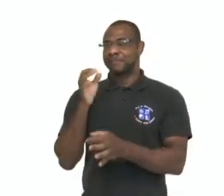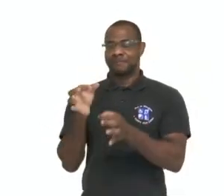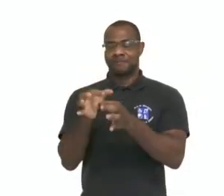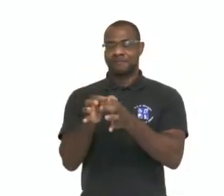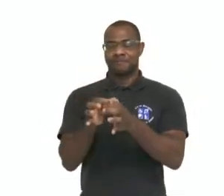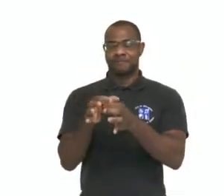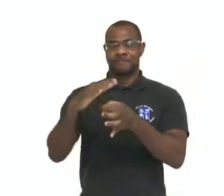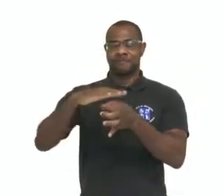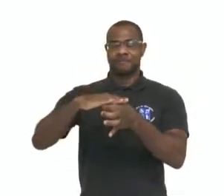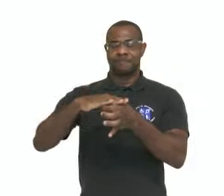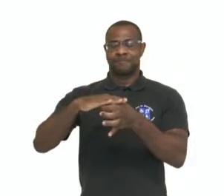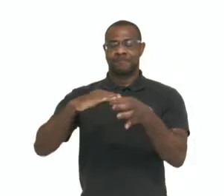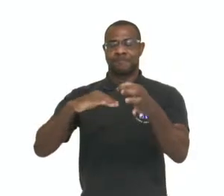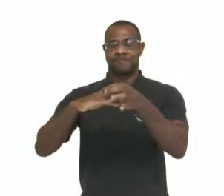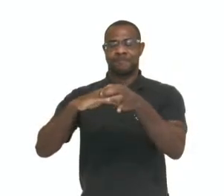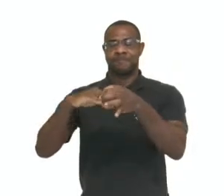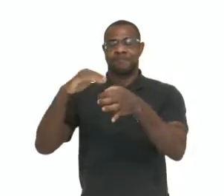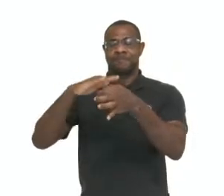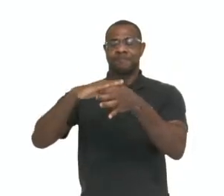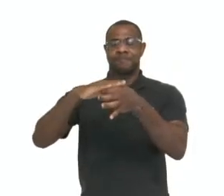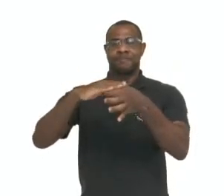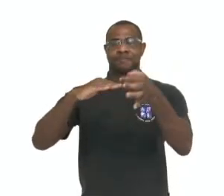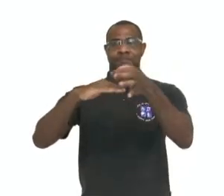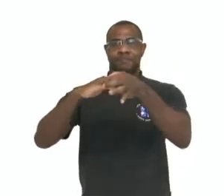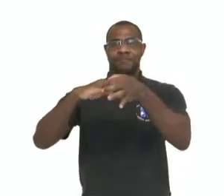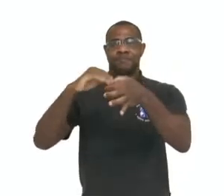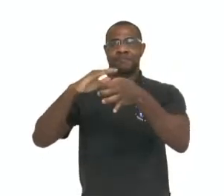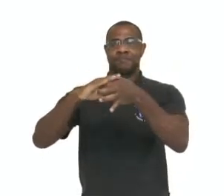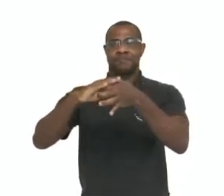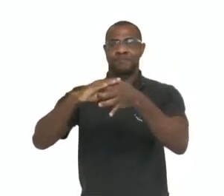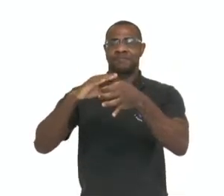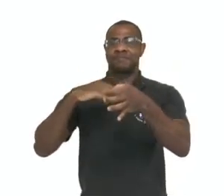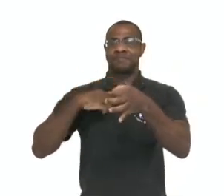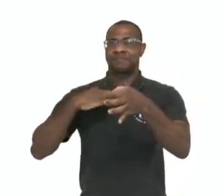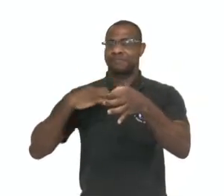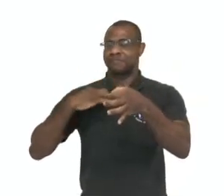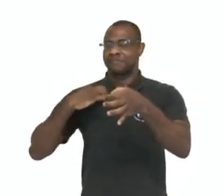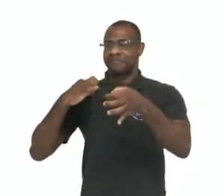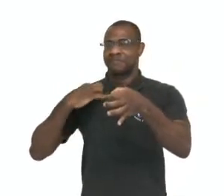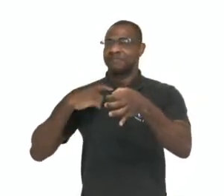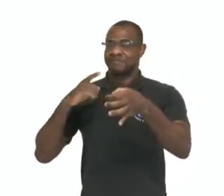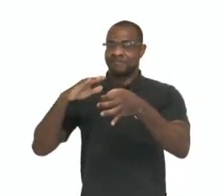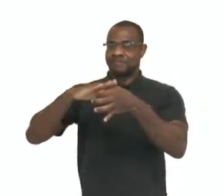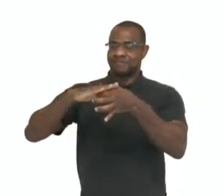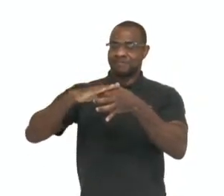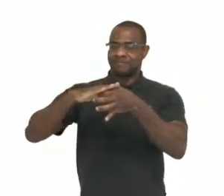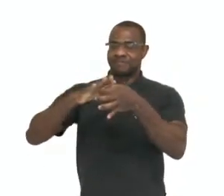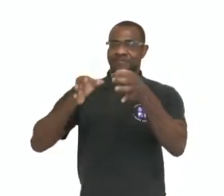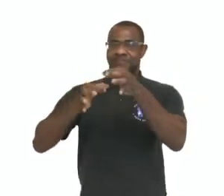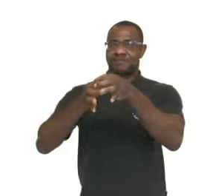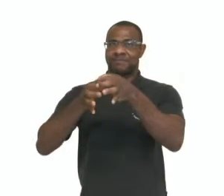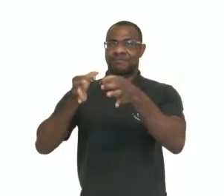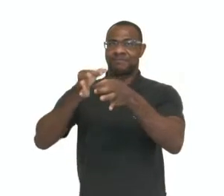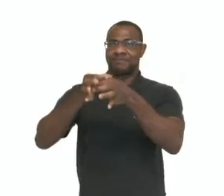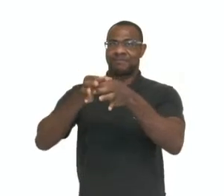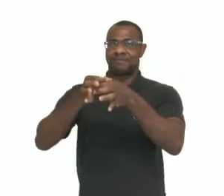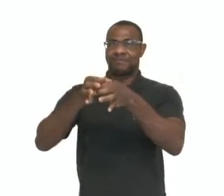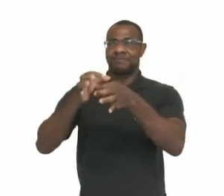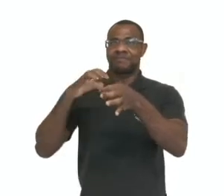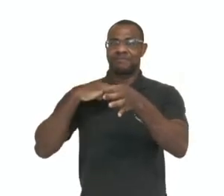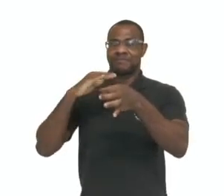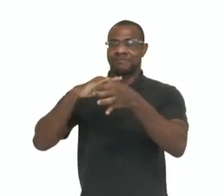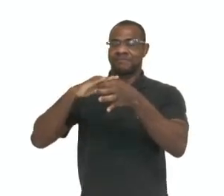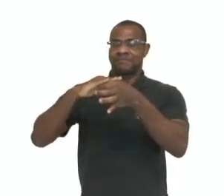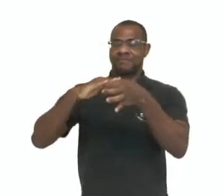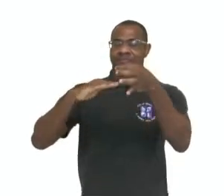Provavelmente ali formados, feitos ali, produzidos por cobre, zinco, eles estão intercalados e tem ali tecidos que